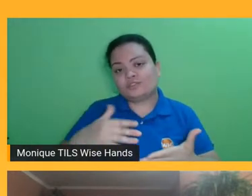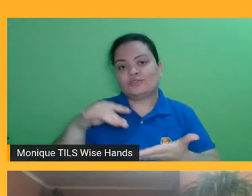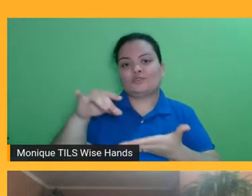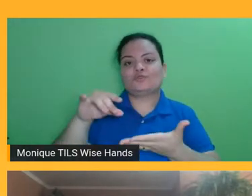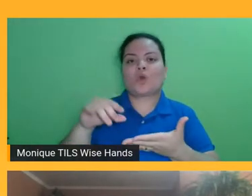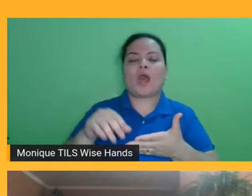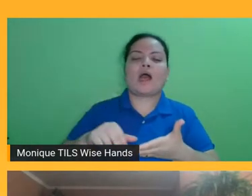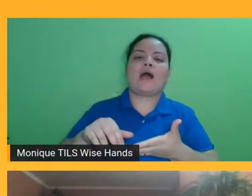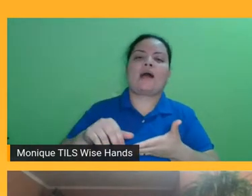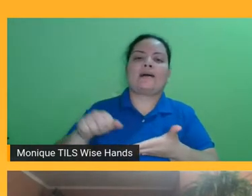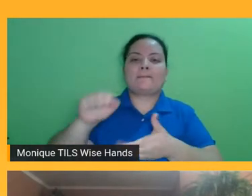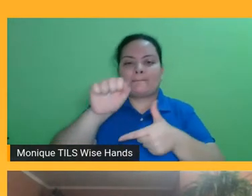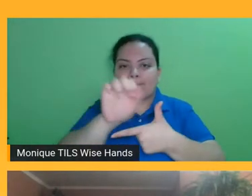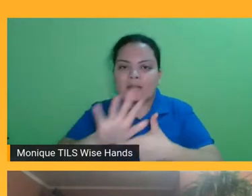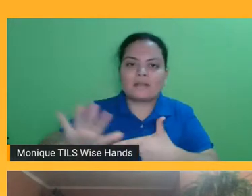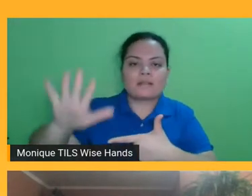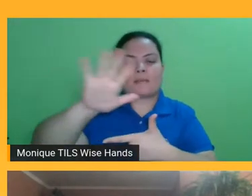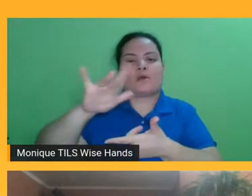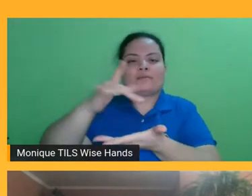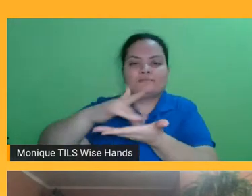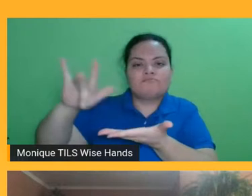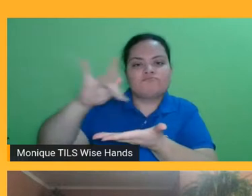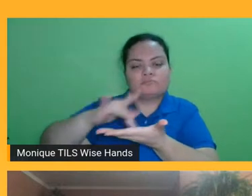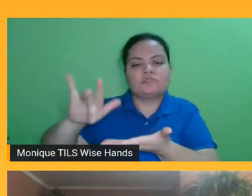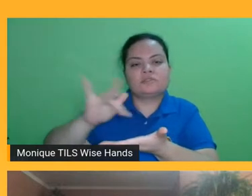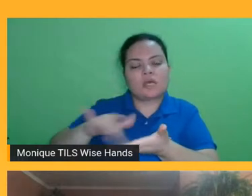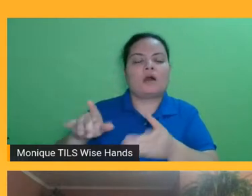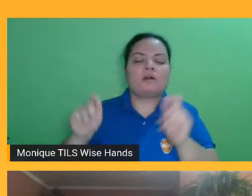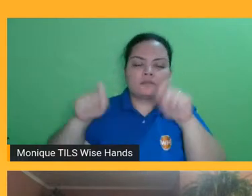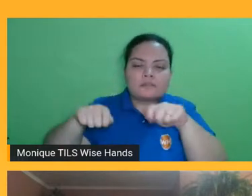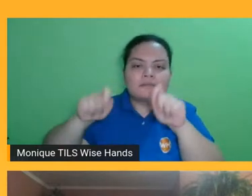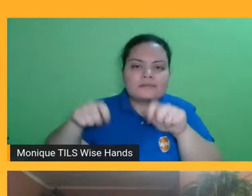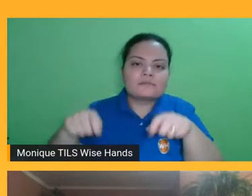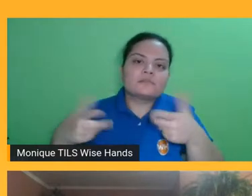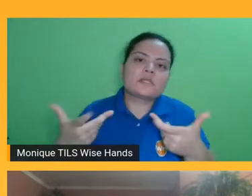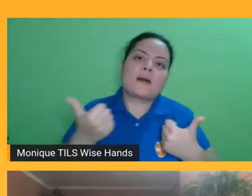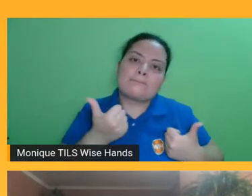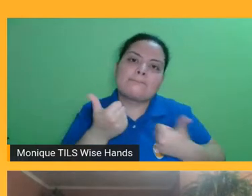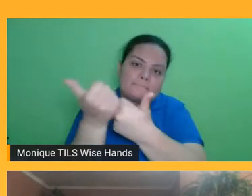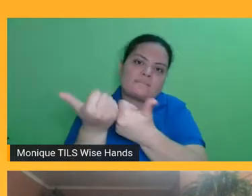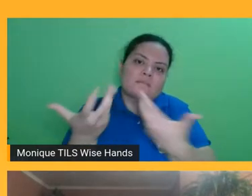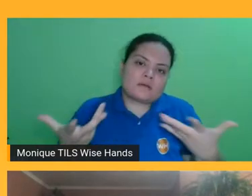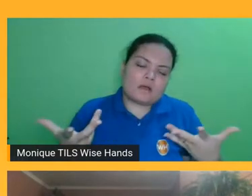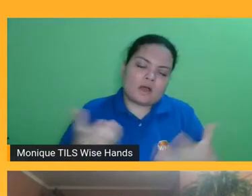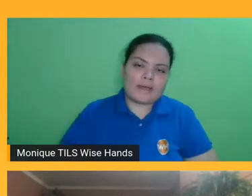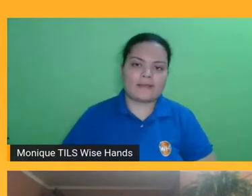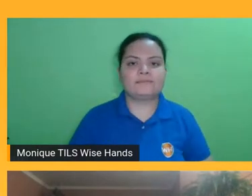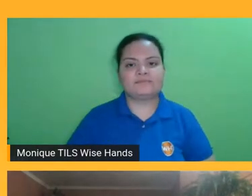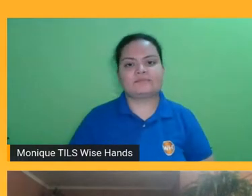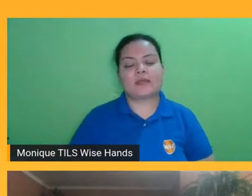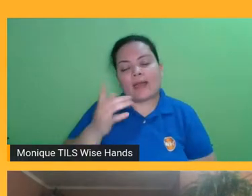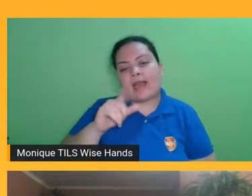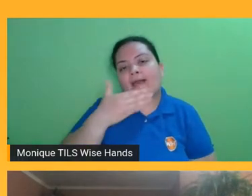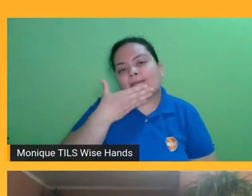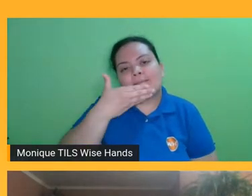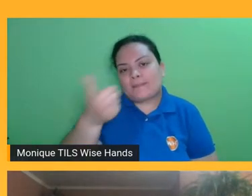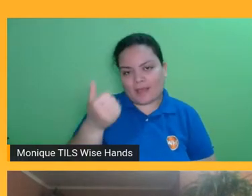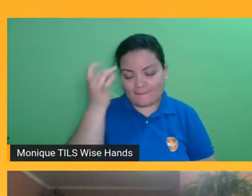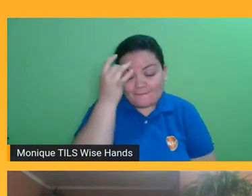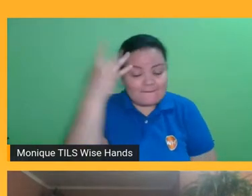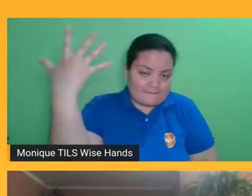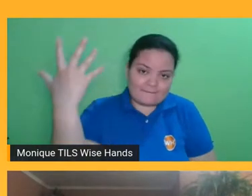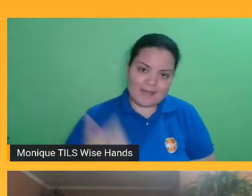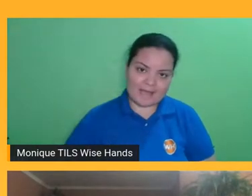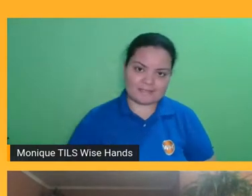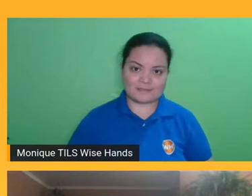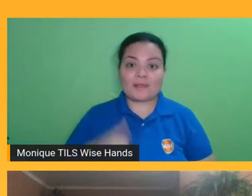para a maioria das pessoas de distribuição, e eu acho que isso facilita. o áudio livro, além de, e a Marina falou muito